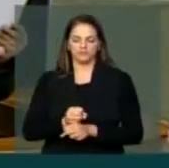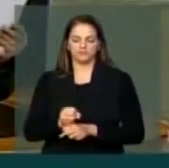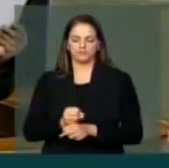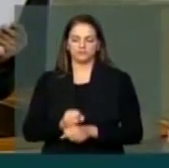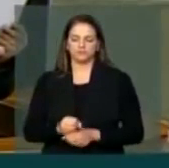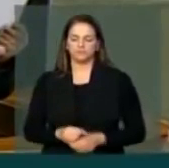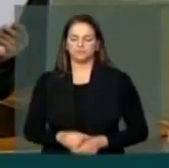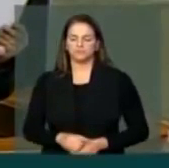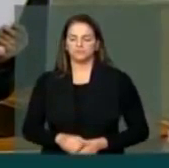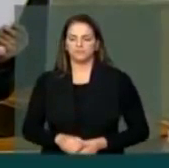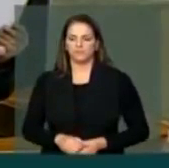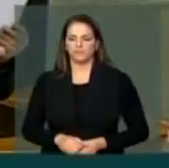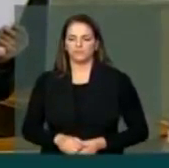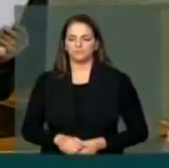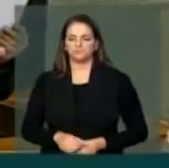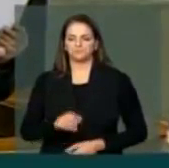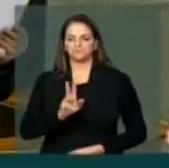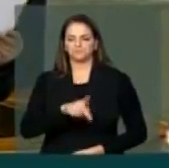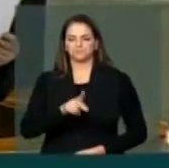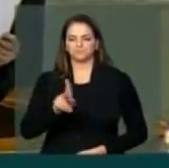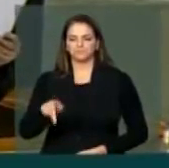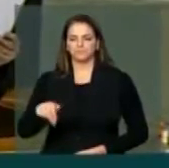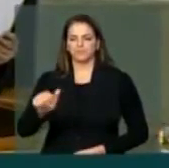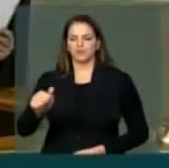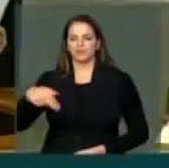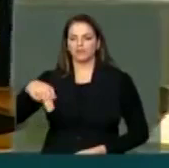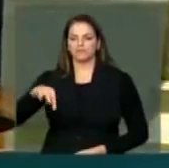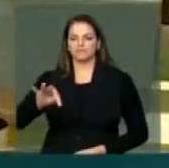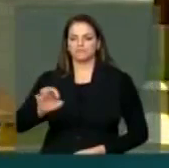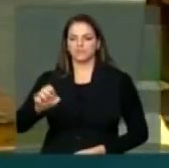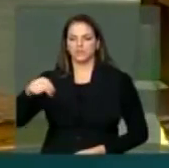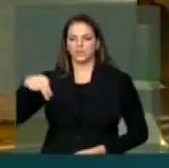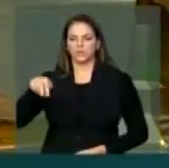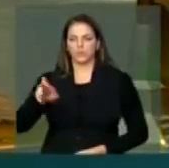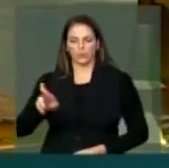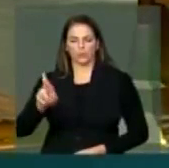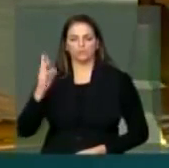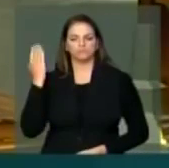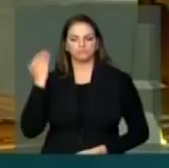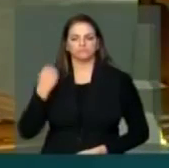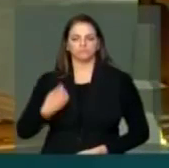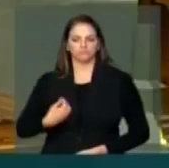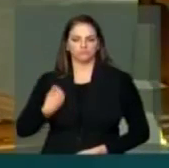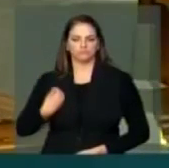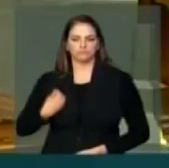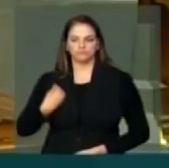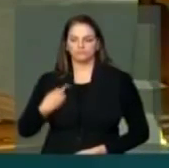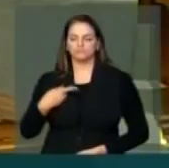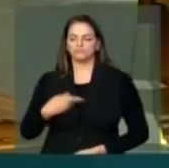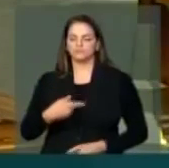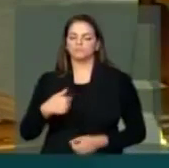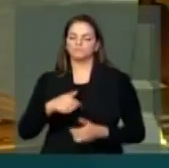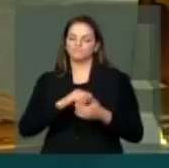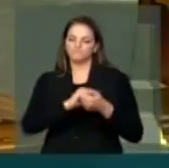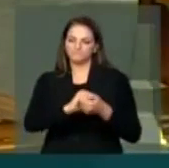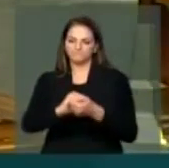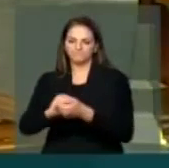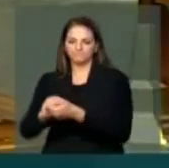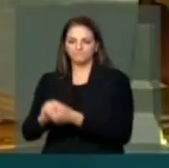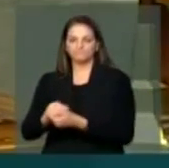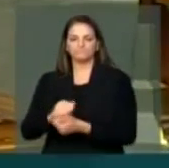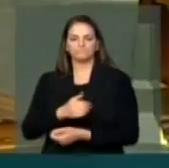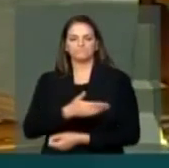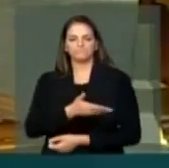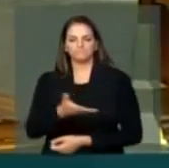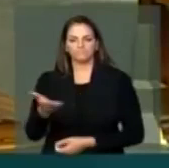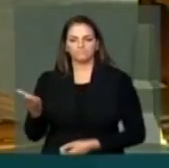instituição, o professor Antenor Naspolini, que nós queremos daqui fazer o registro, cumprimentar a todos aqueles